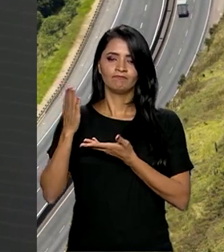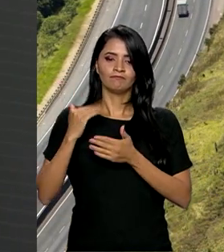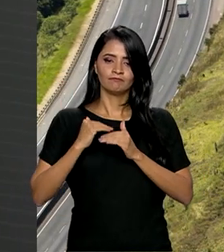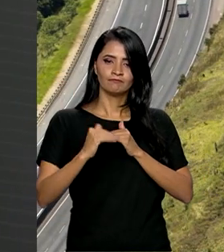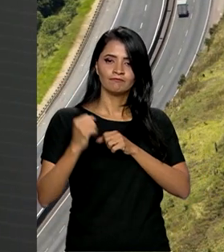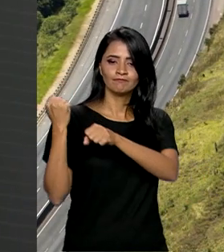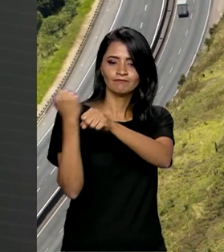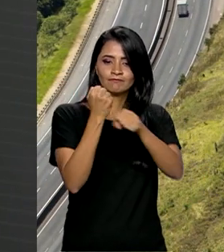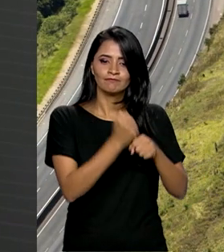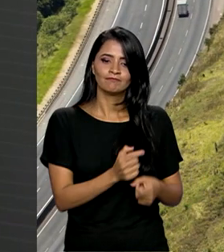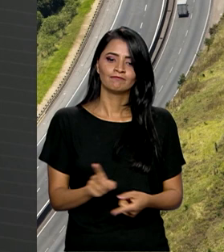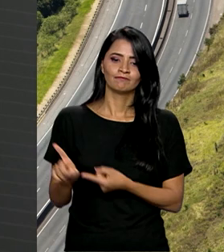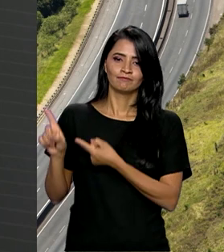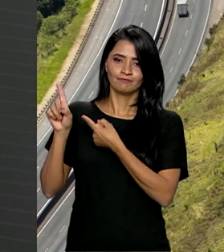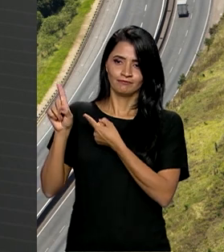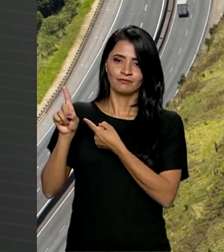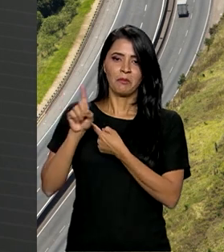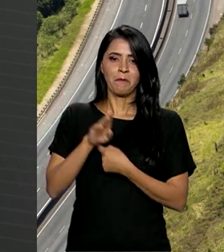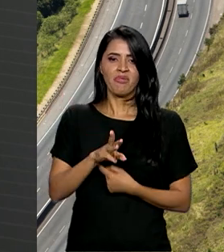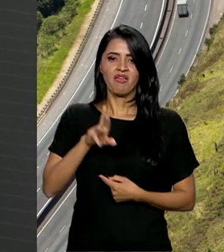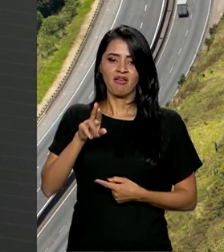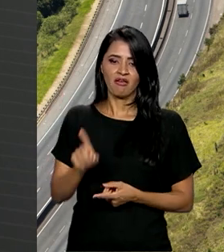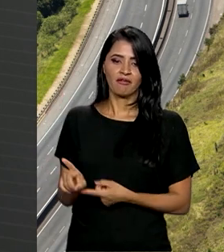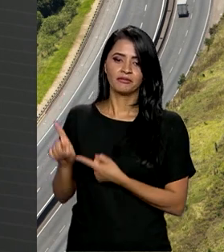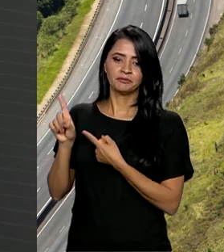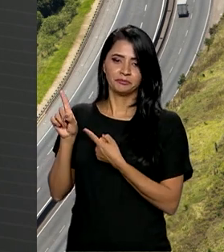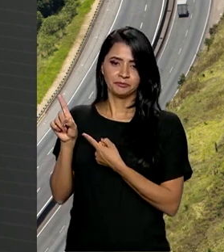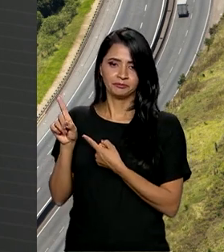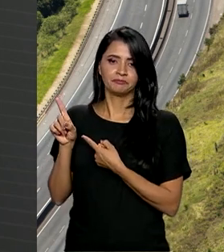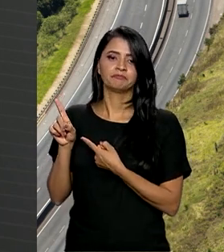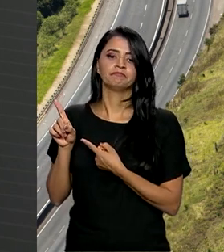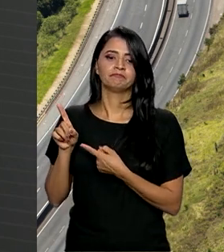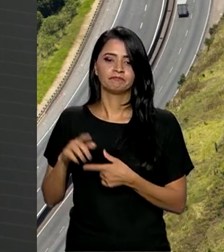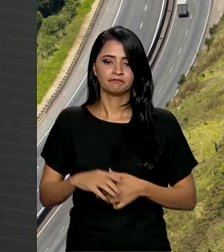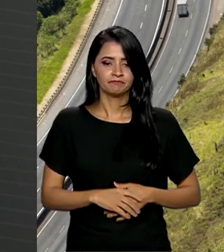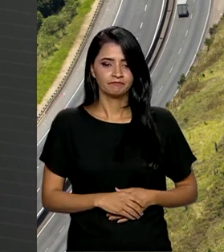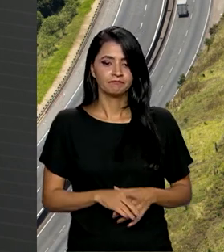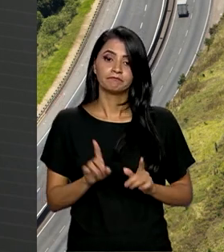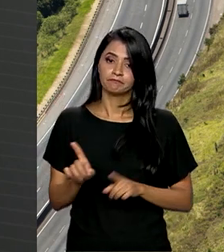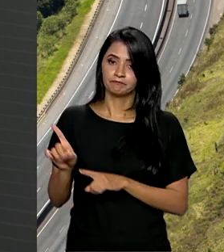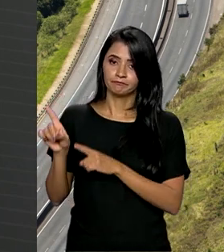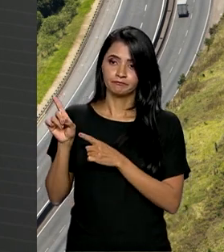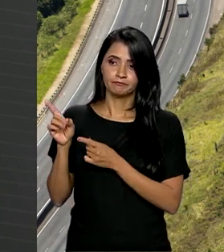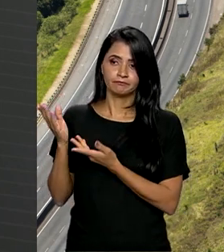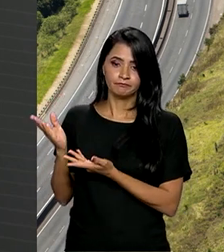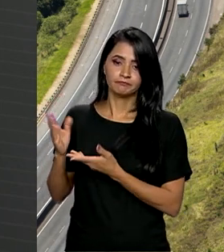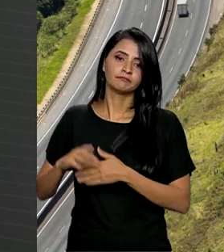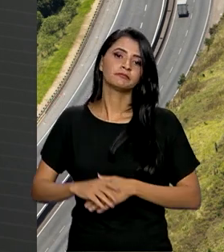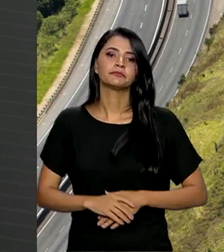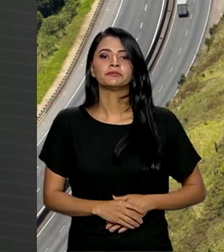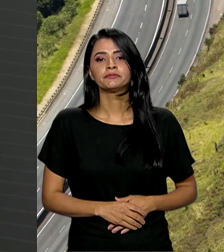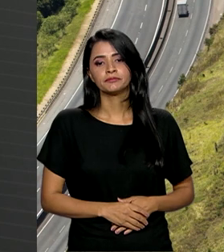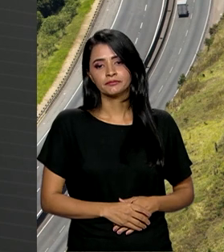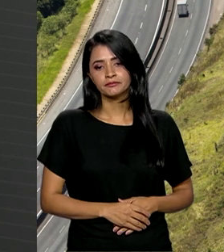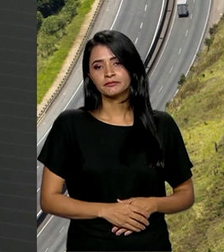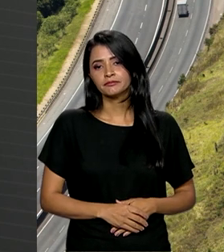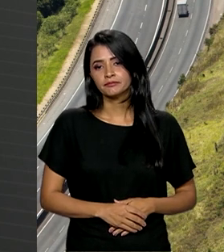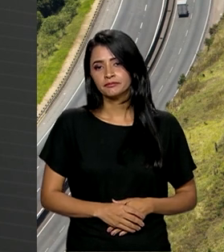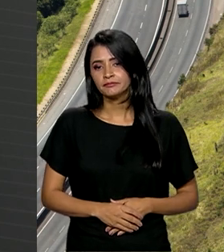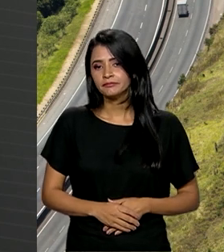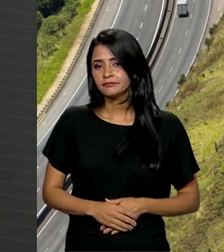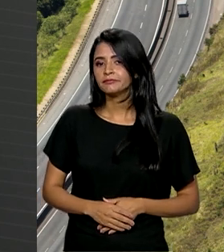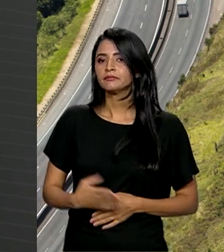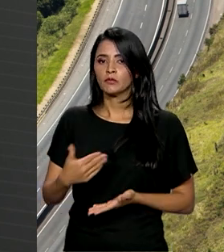BR-156 no Amapá, 226 no Maranhão e 419 no Mato Grosso do Sul,